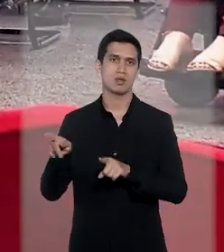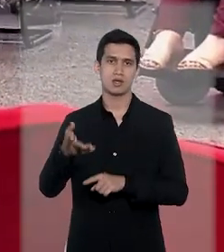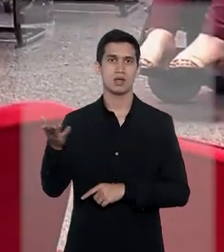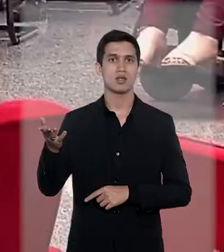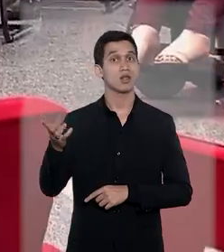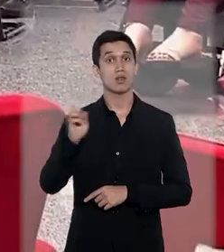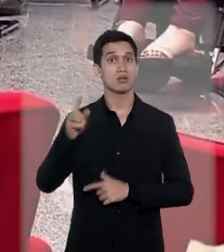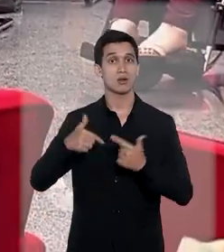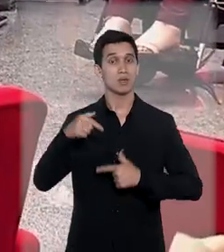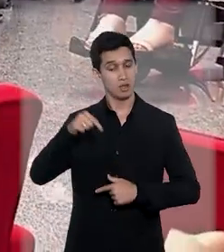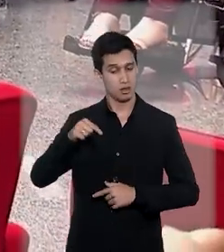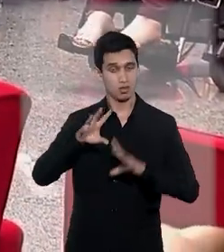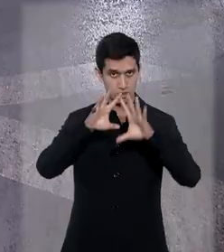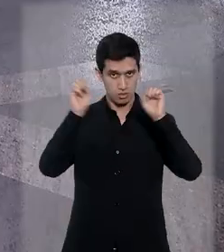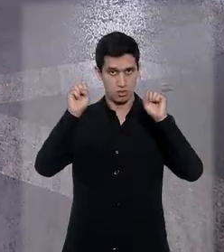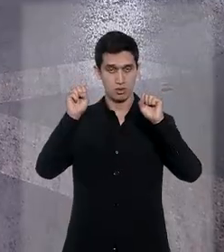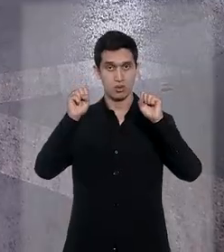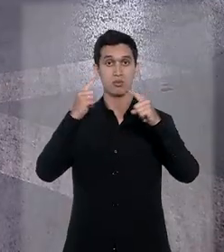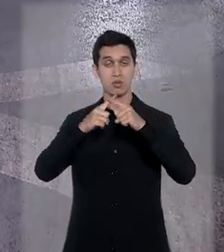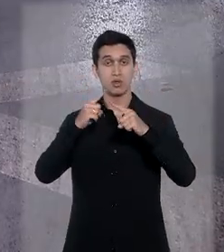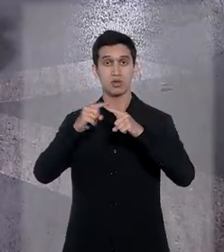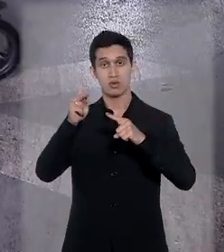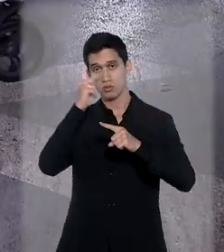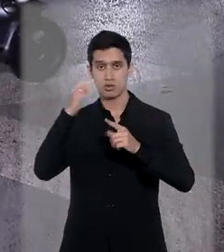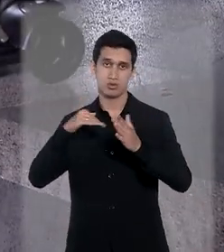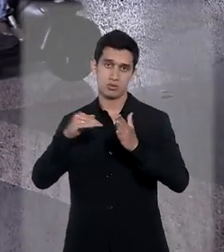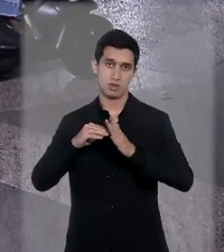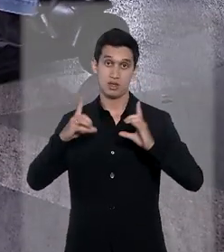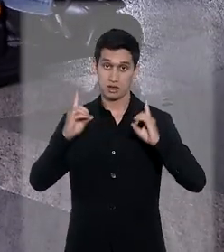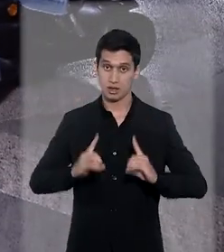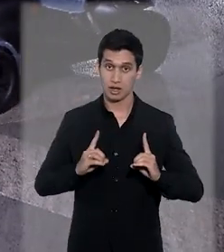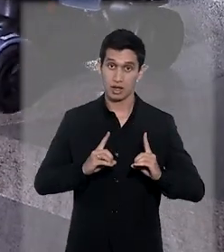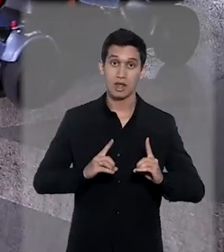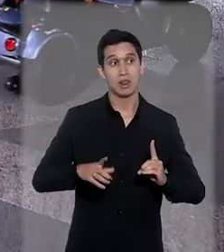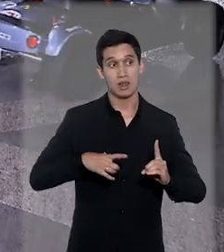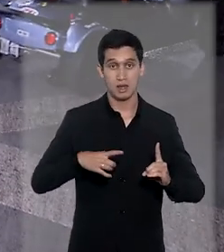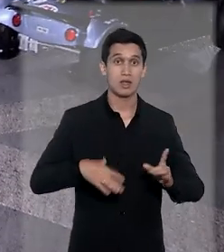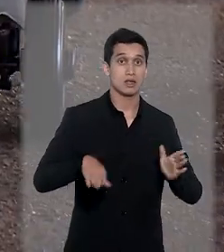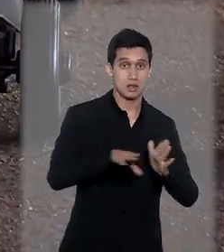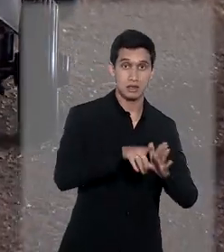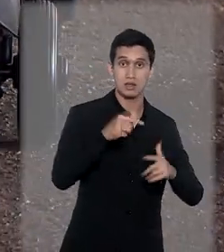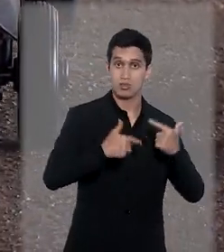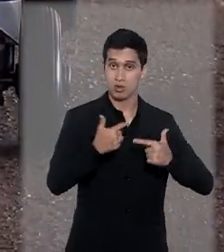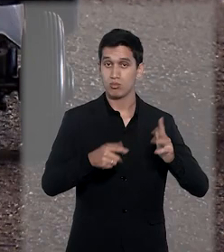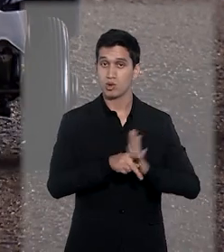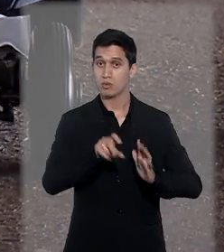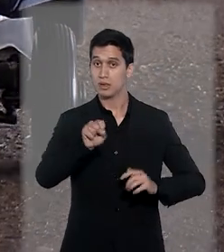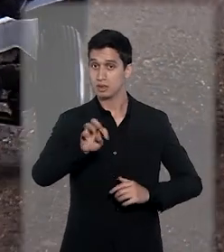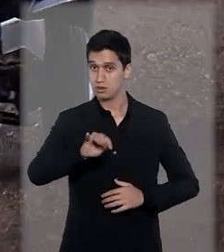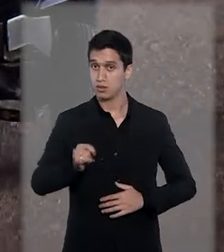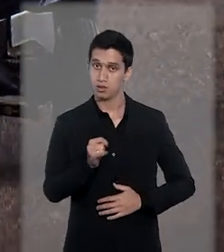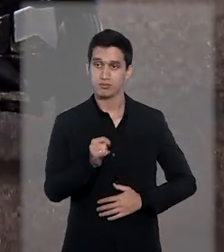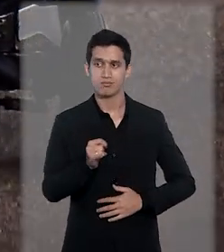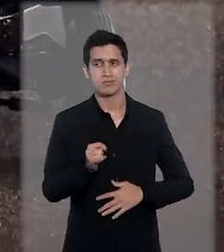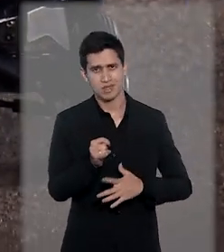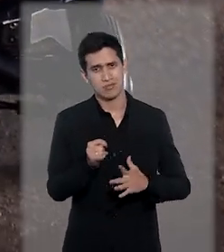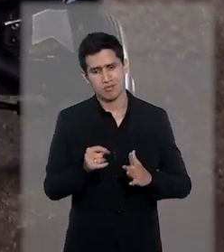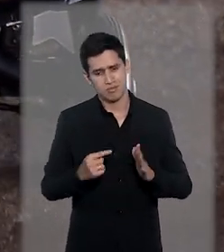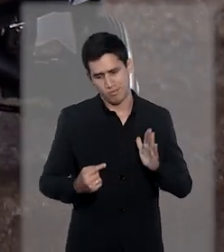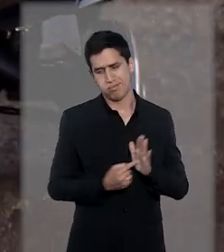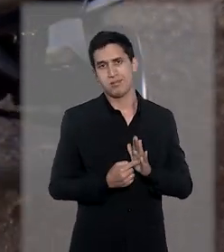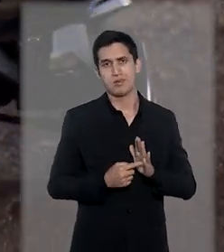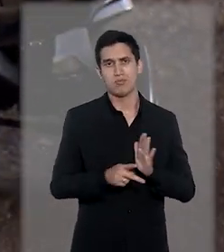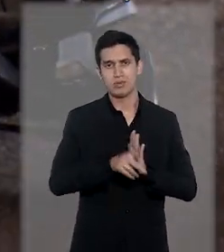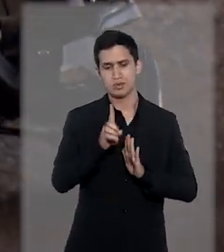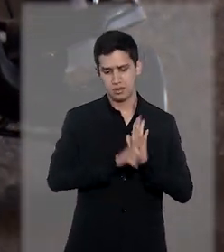também aqueles que não trabalham no tribunal, porque todas as pessoas com deficiência que acessam os serviços do STJ são afetadas